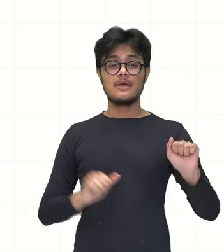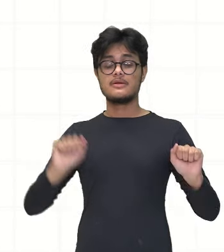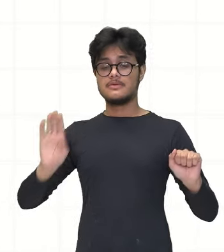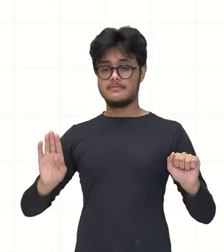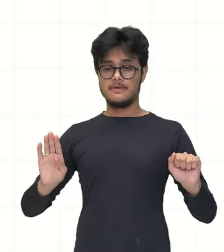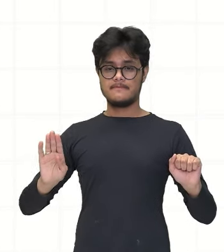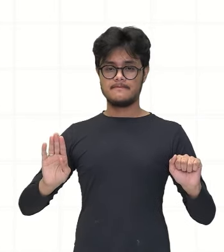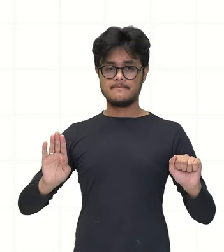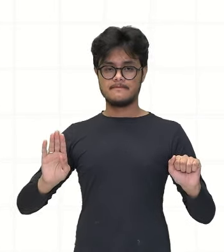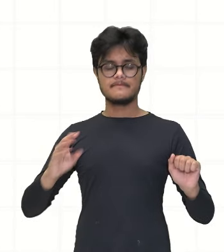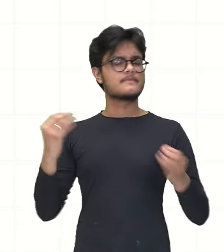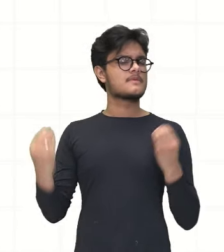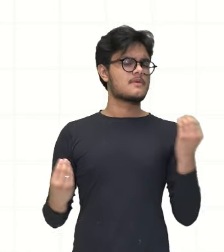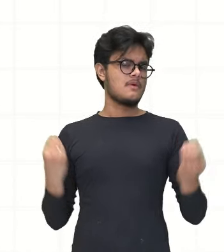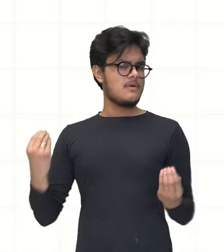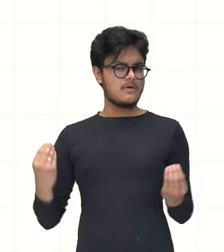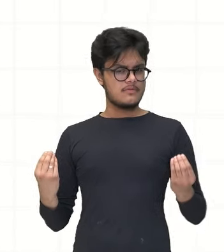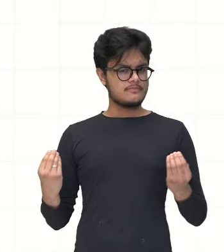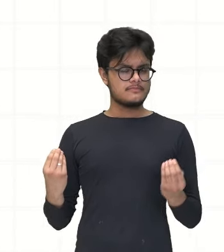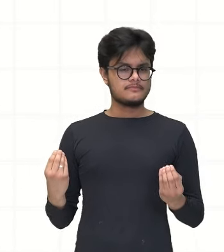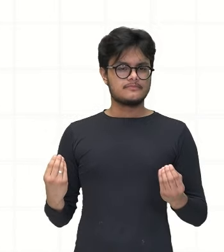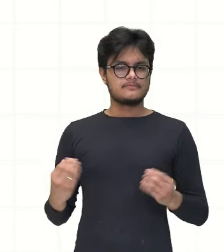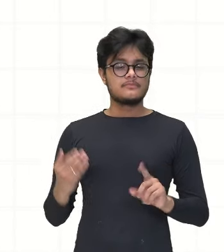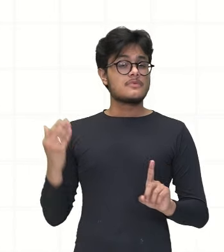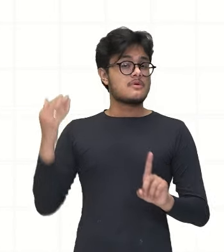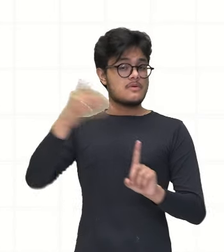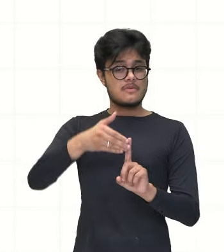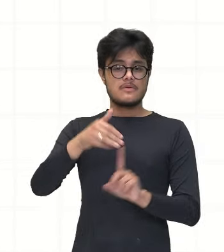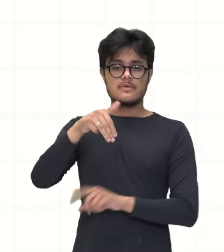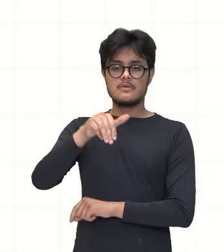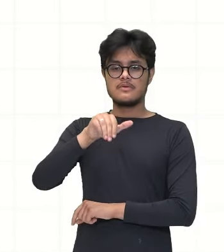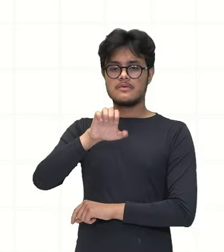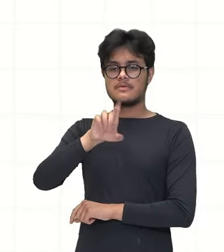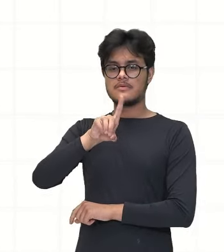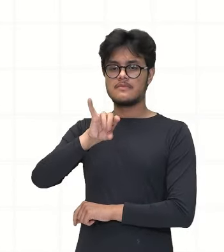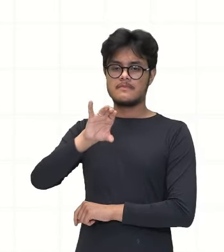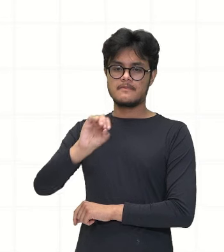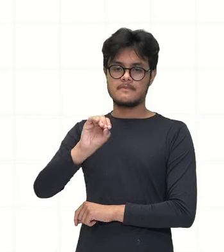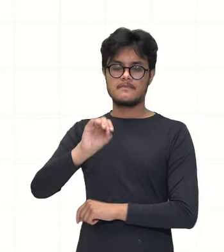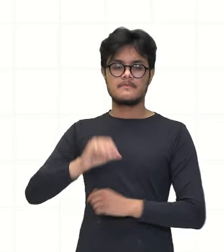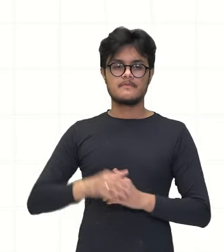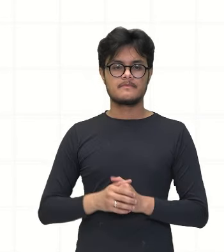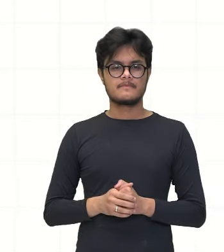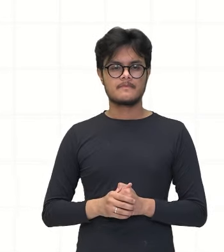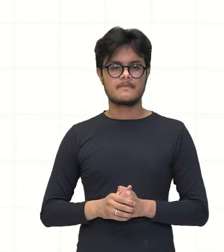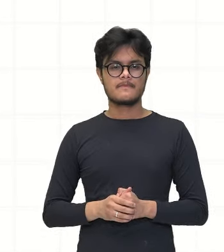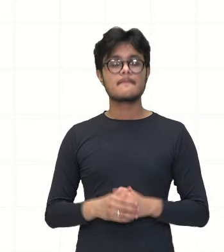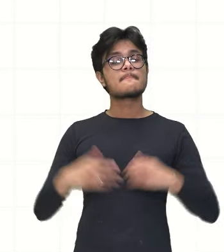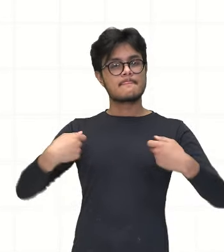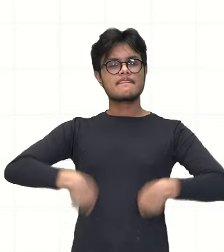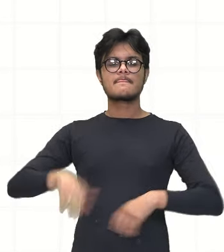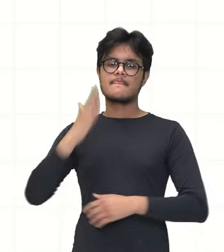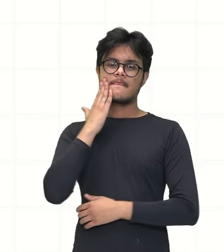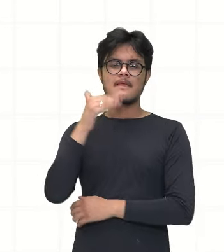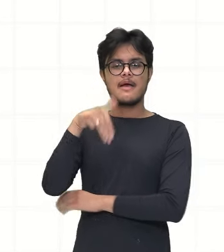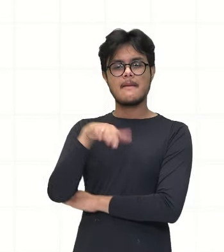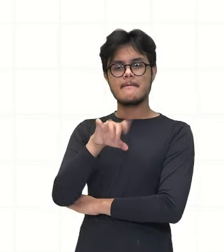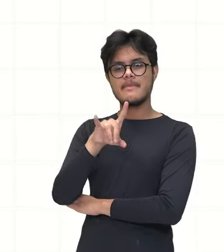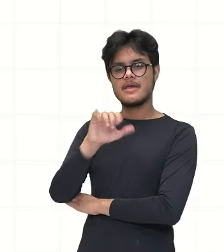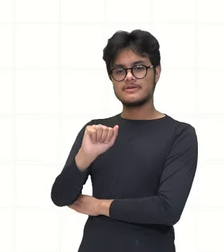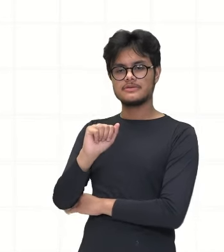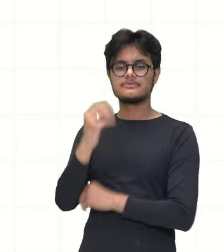B. Como é que eu determino o ponto médio? Eu tenho que tirar a média desses dois pontos, né?